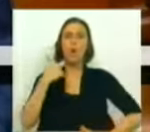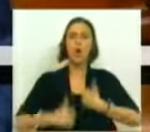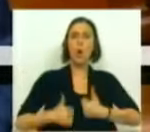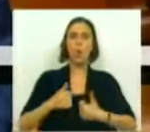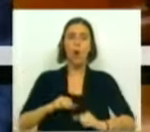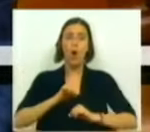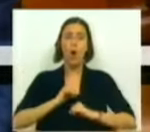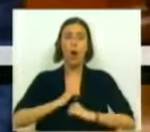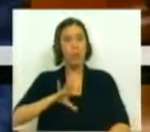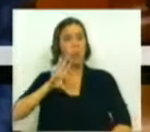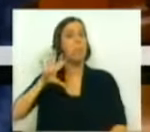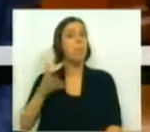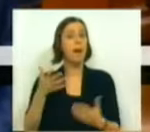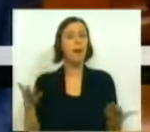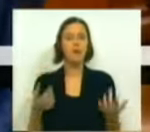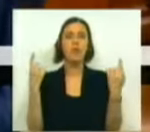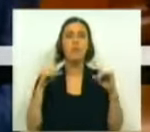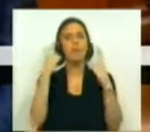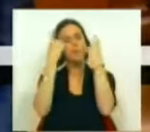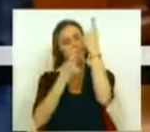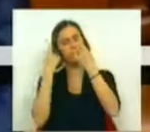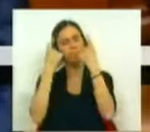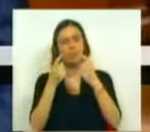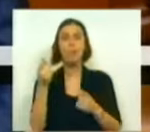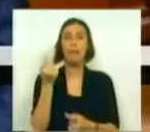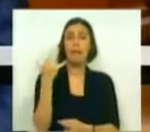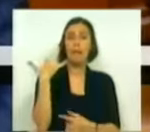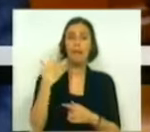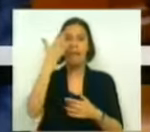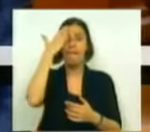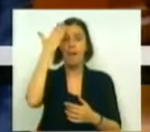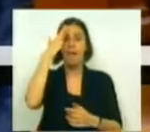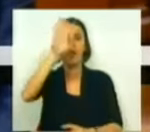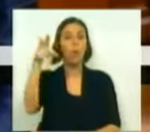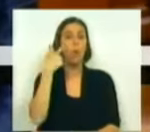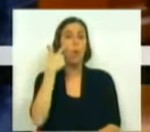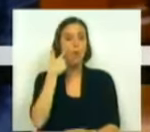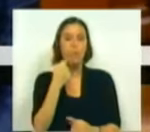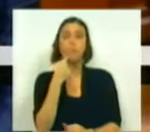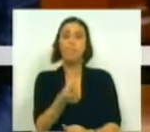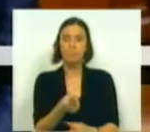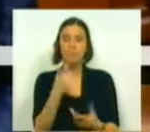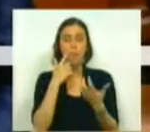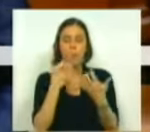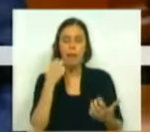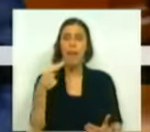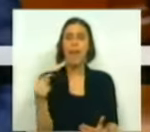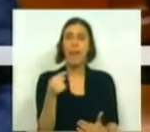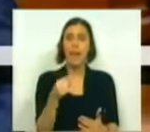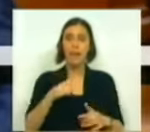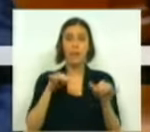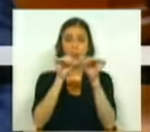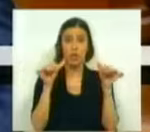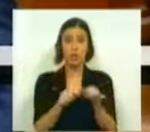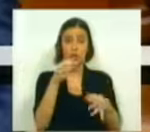competitividade do nosso país. Basta pensar que as mais recentes estimativas conhecidas apontam para um impacto negativo do